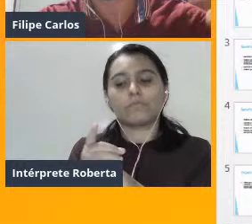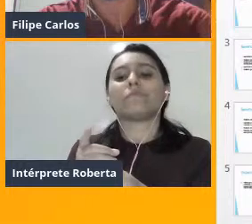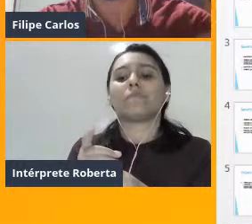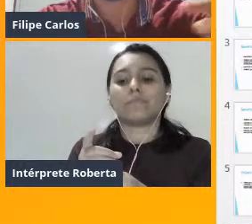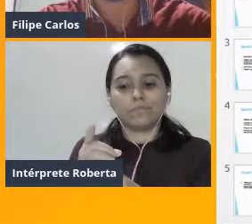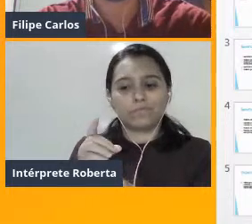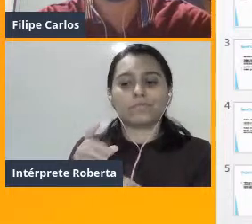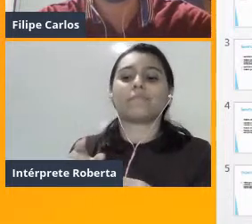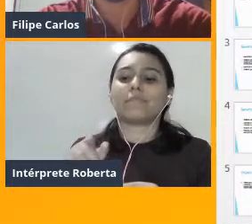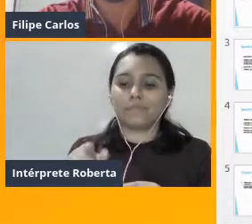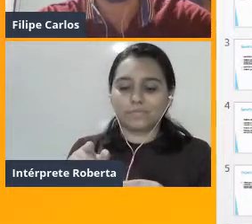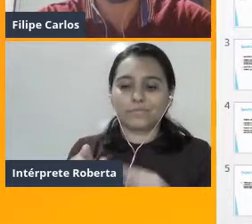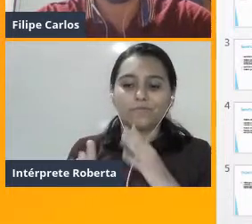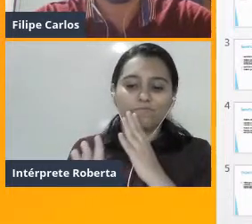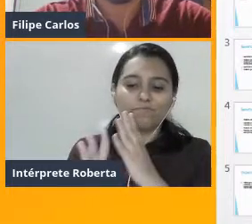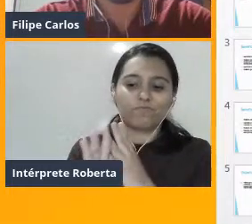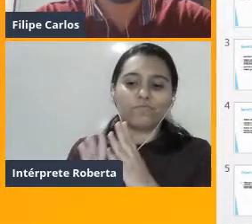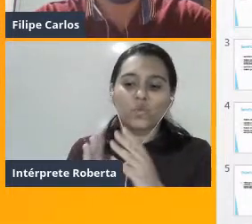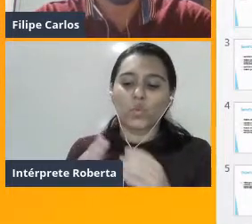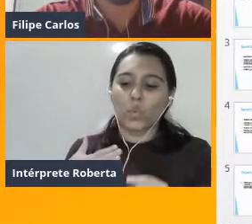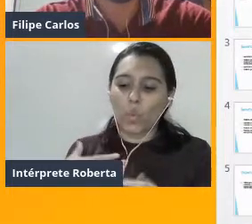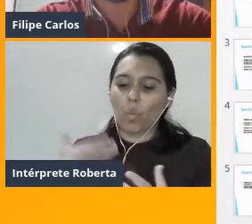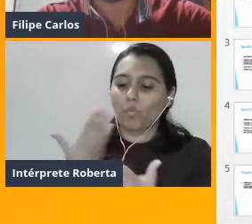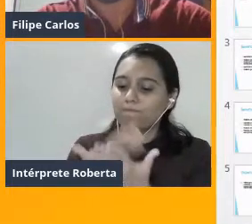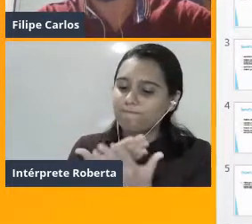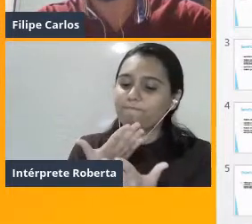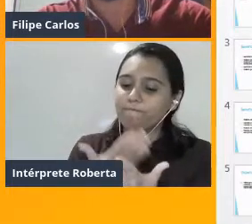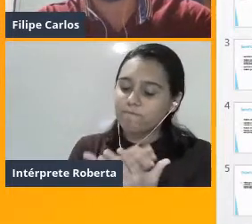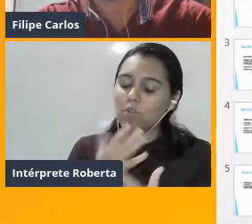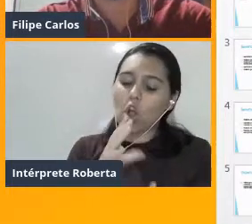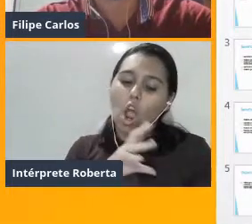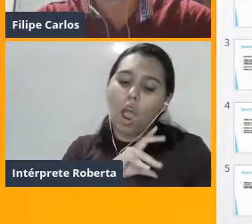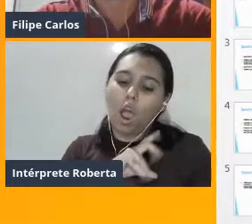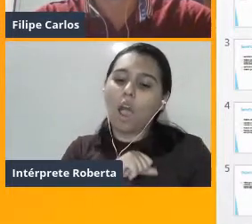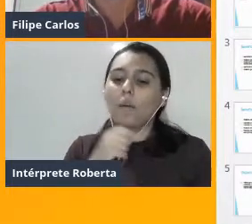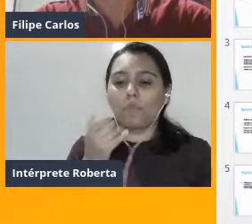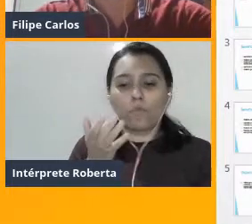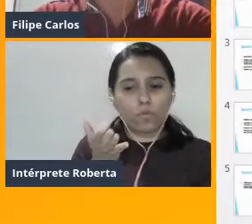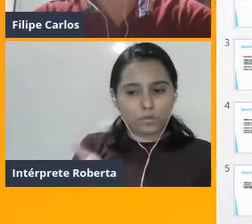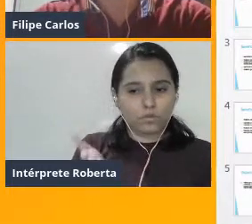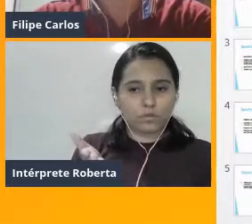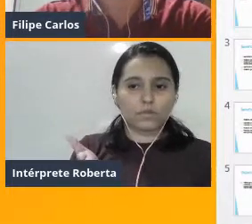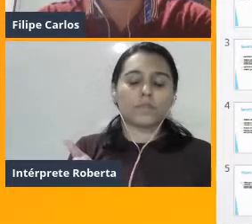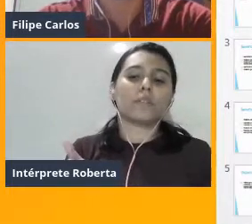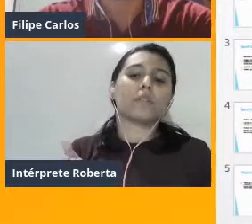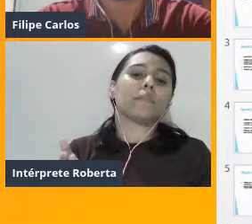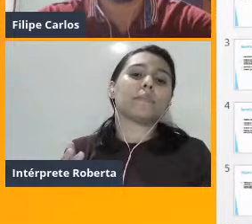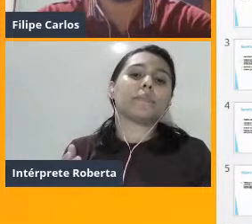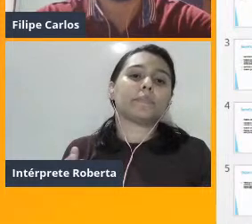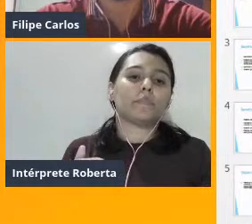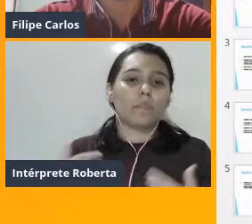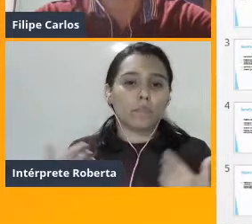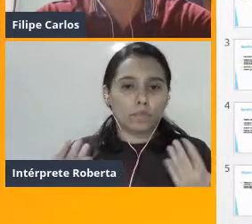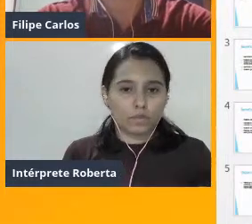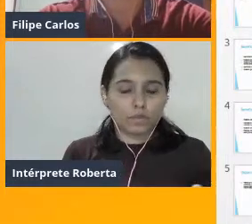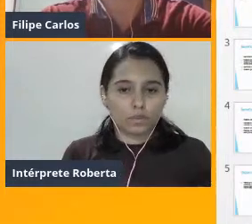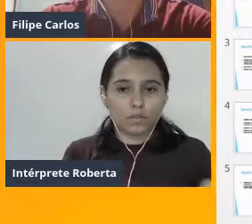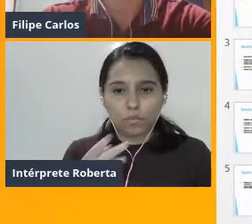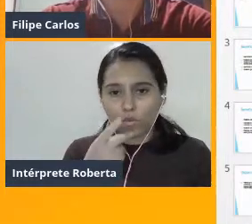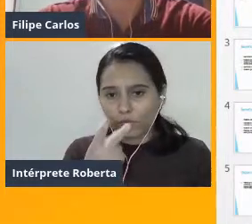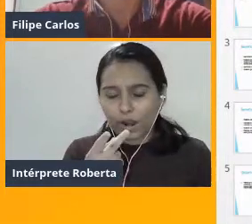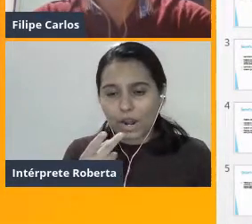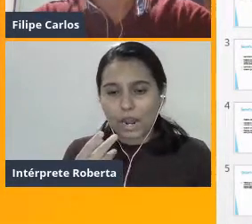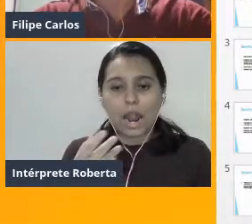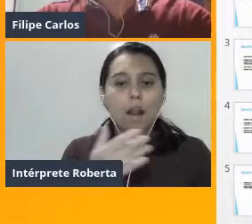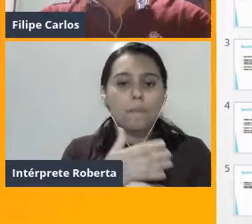E estudo, estudo e amo demais, certo? E falar como começar a praticar o exercício